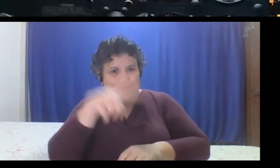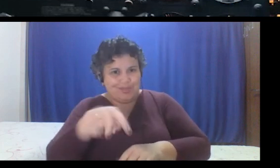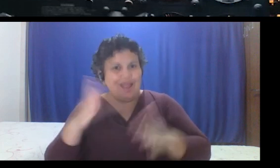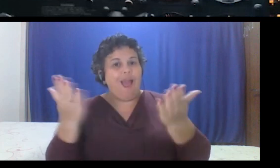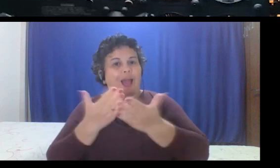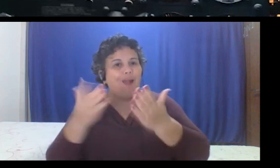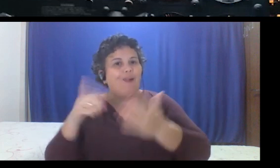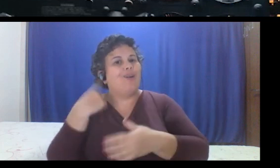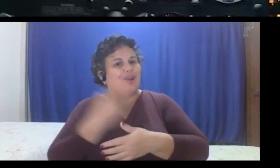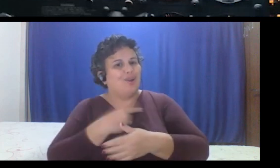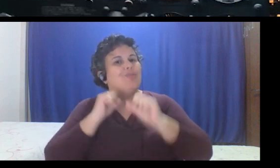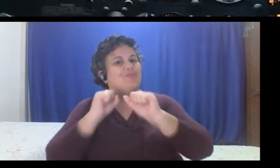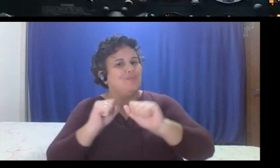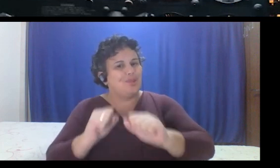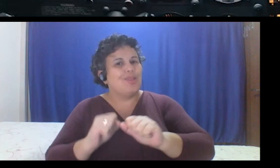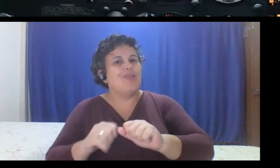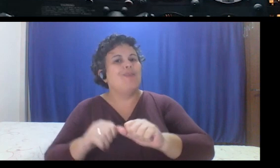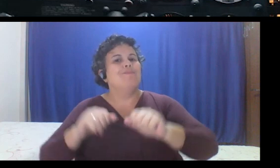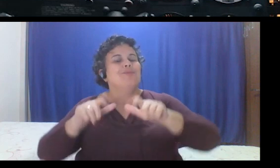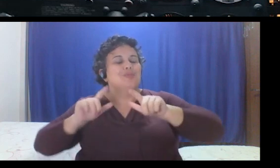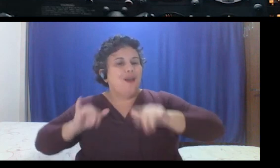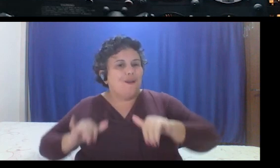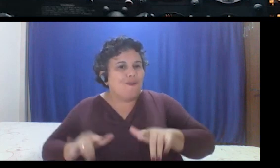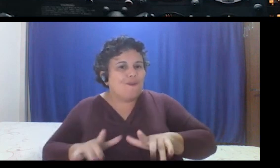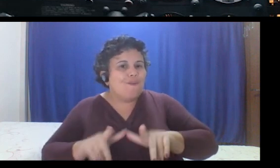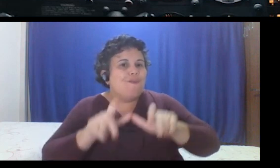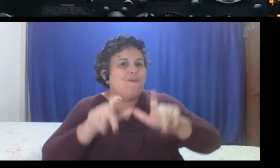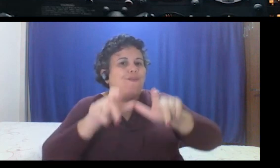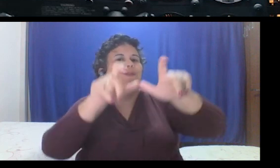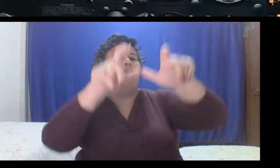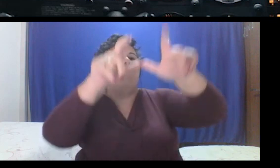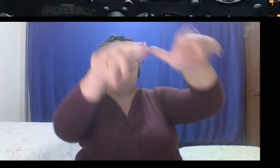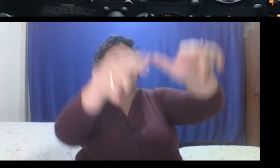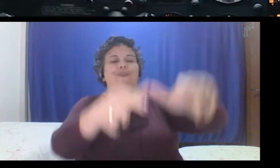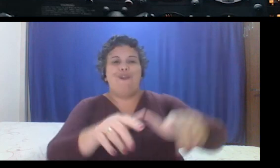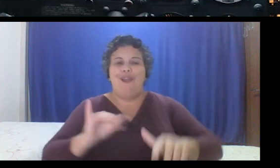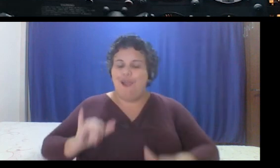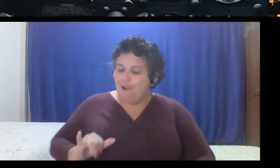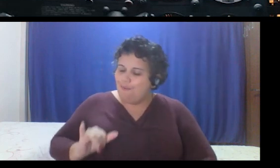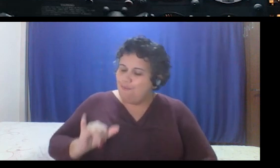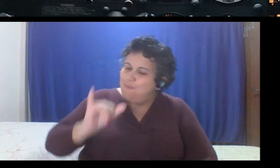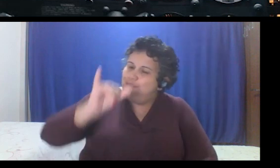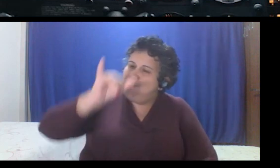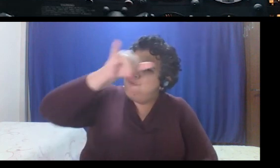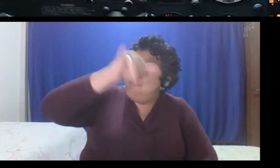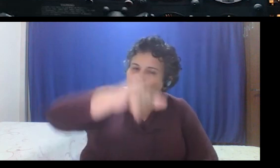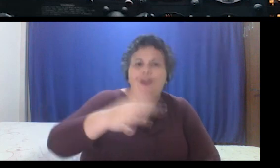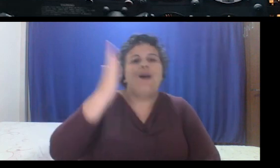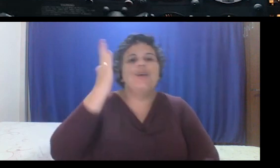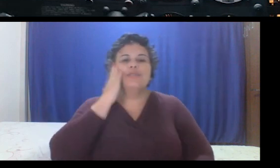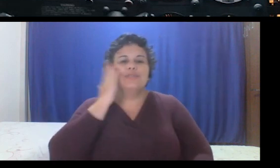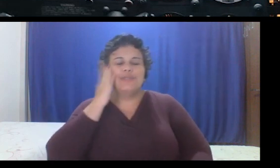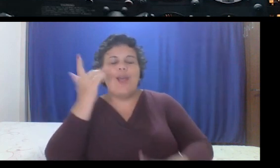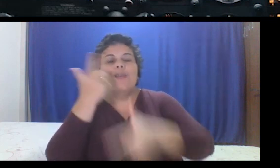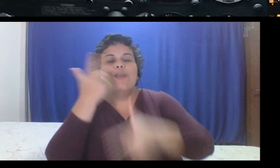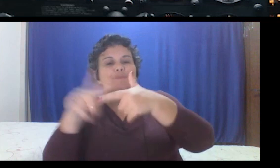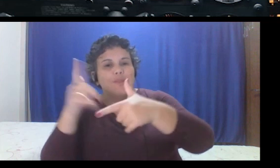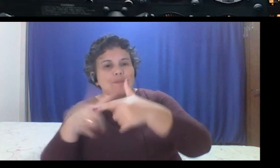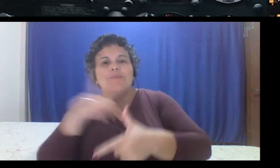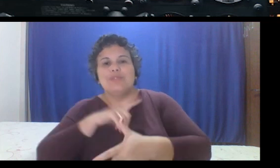voar, né, ou seja, eu sei a altura que eu estou, sei os problemas que eu estou enfrentando e eu tenho essas coisas